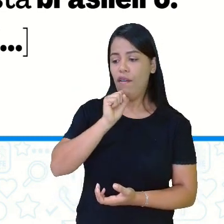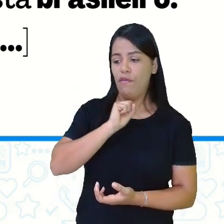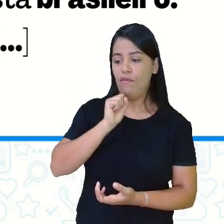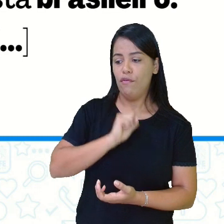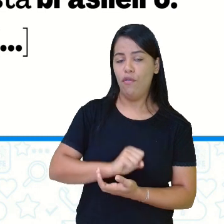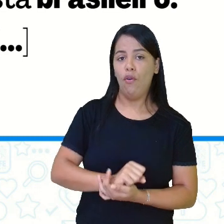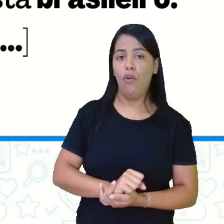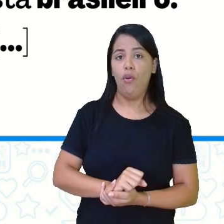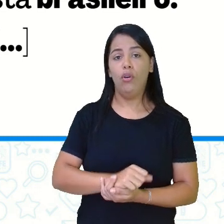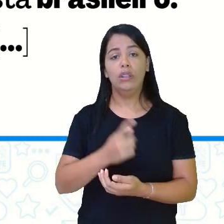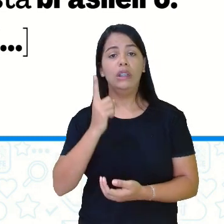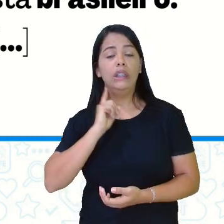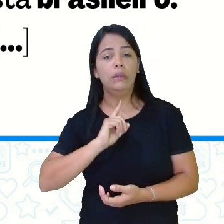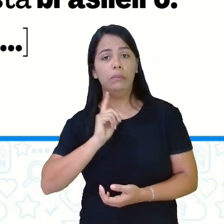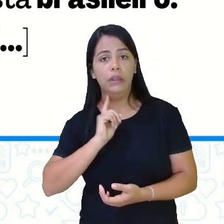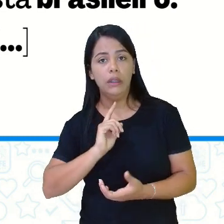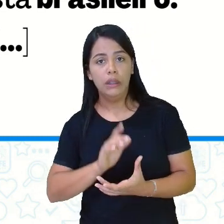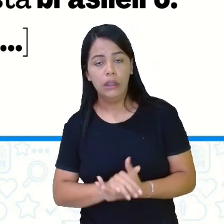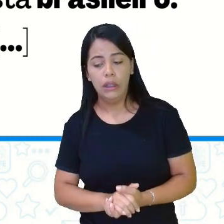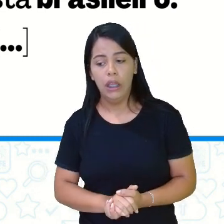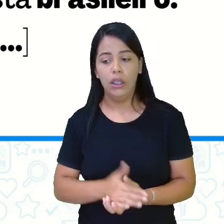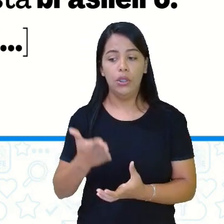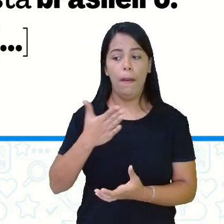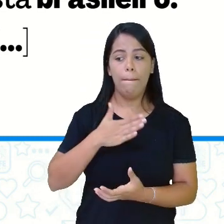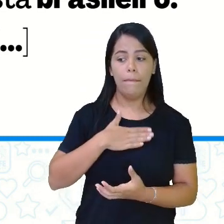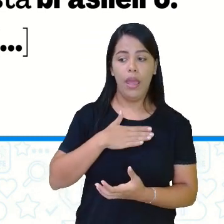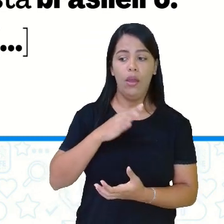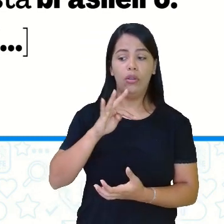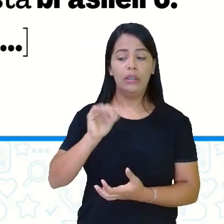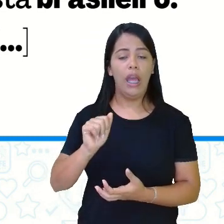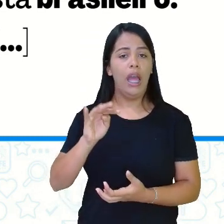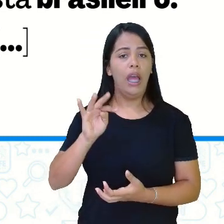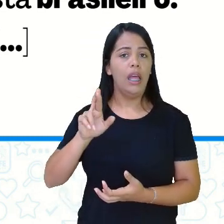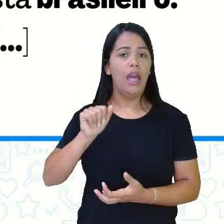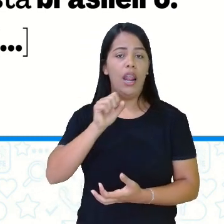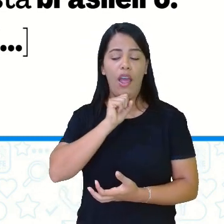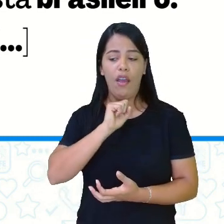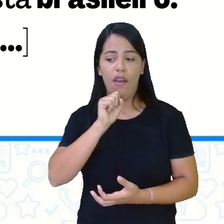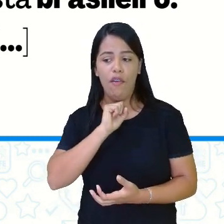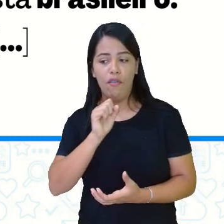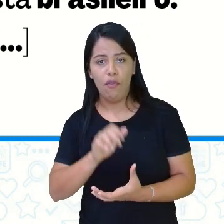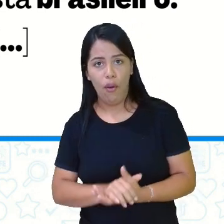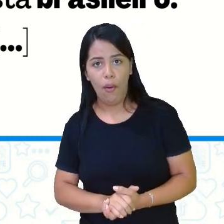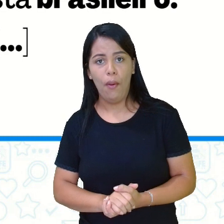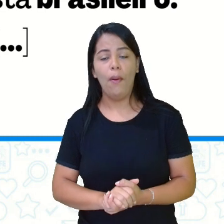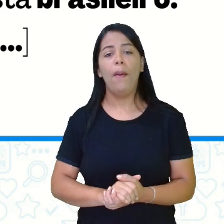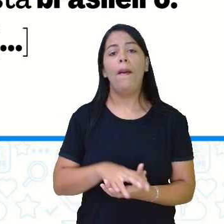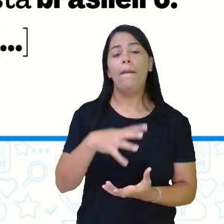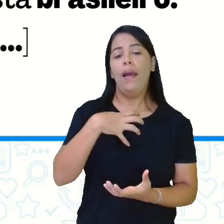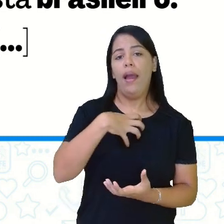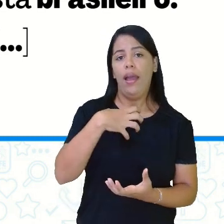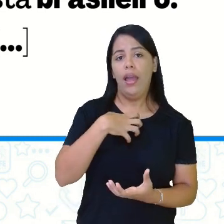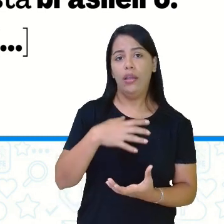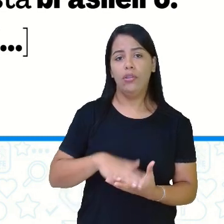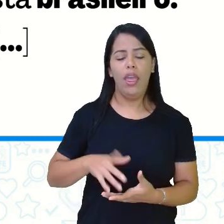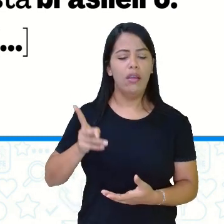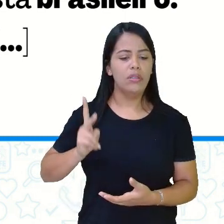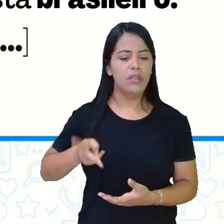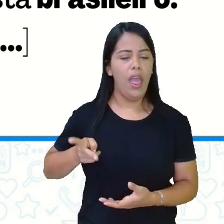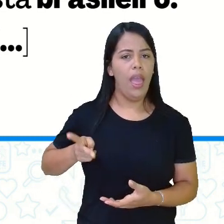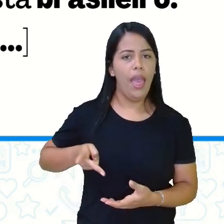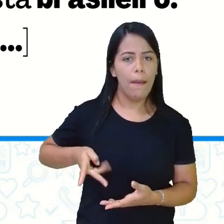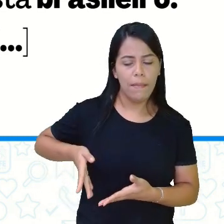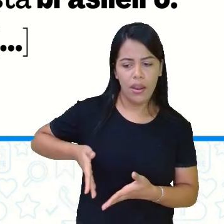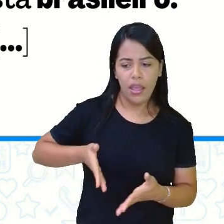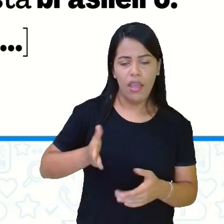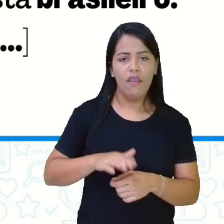baiano. Vou na estrada há muitos anos. Sou um artista brasileiro. Observou